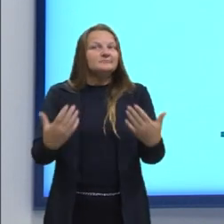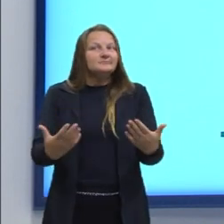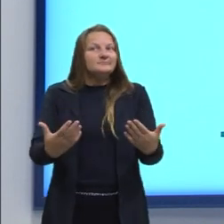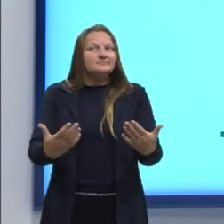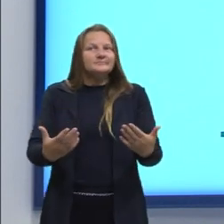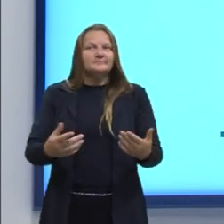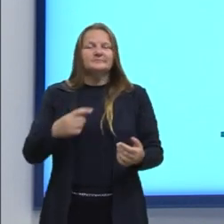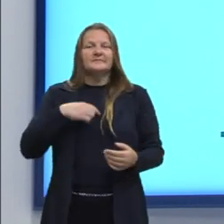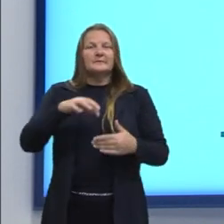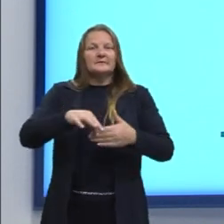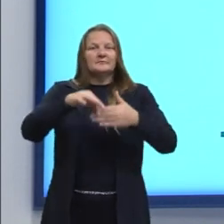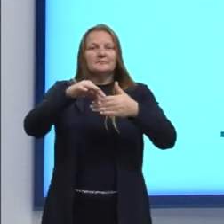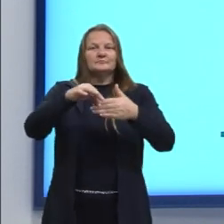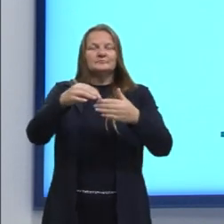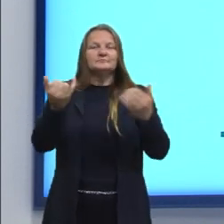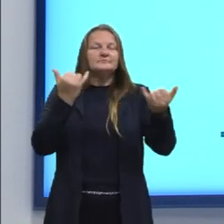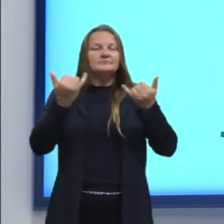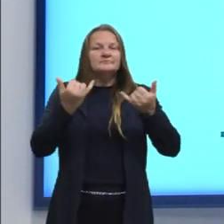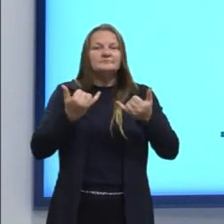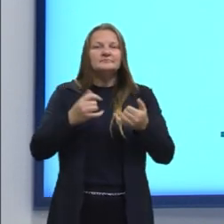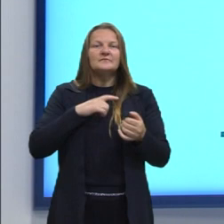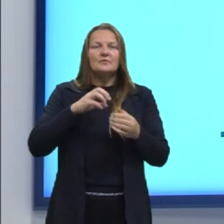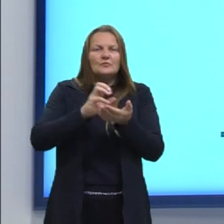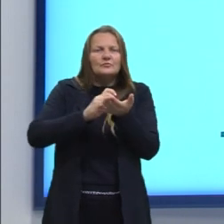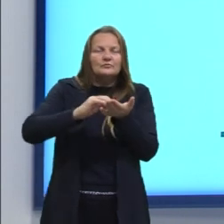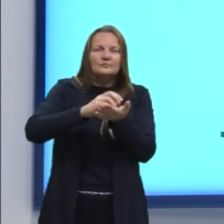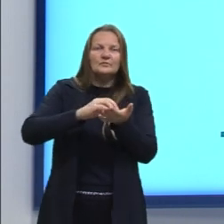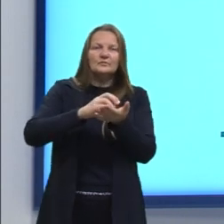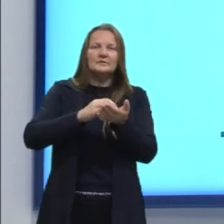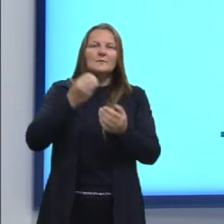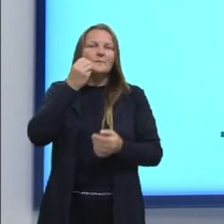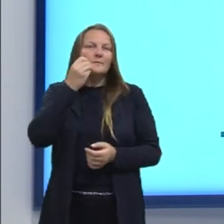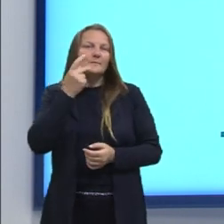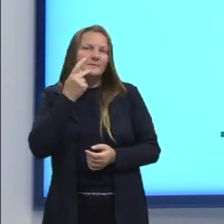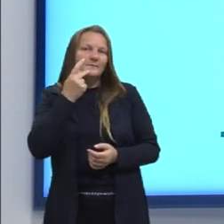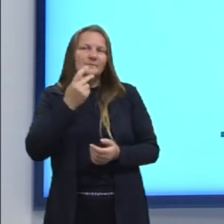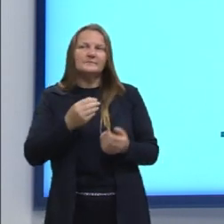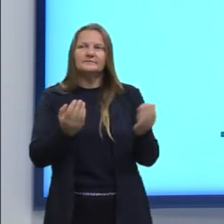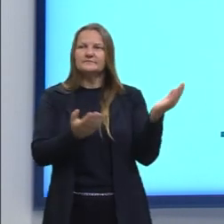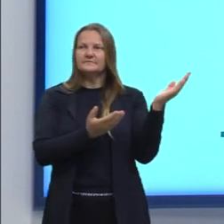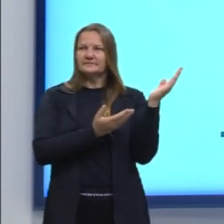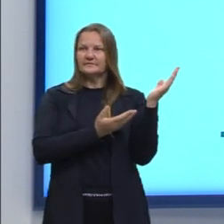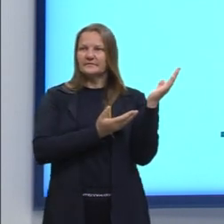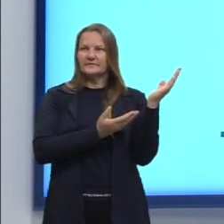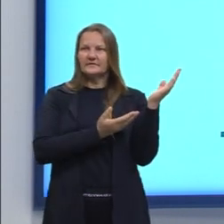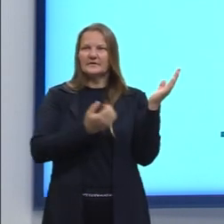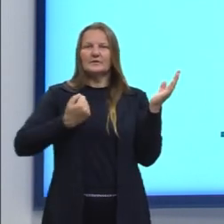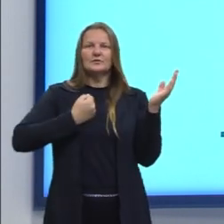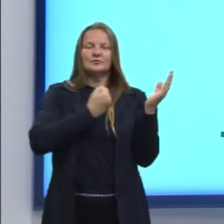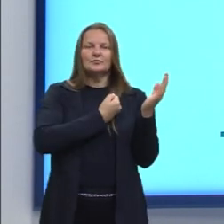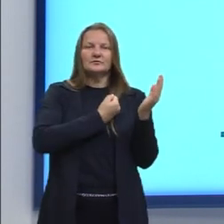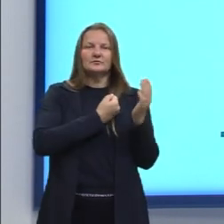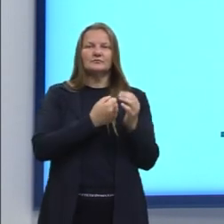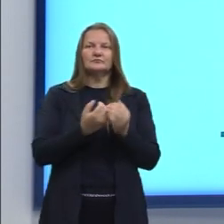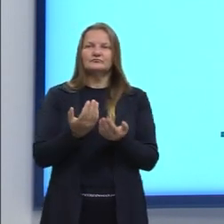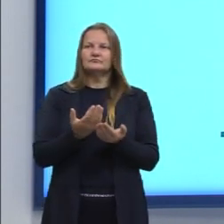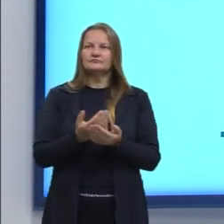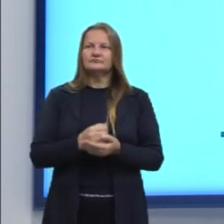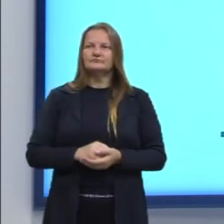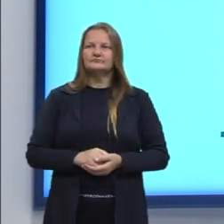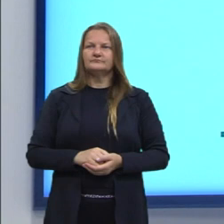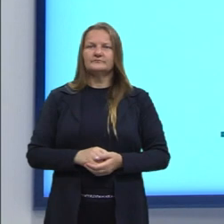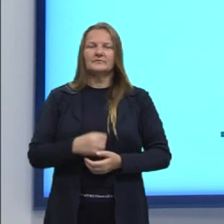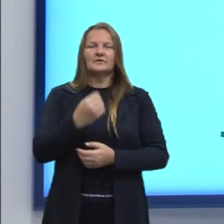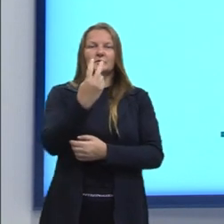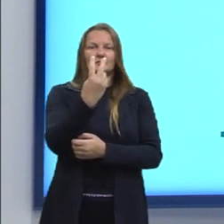vamos destacar aqui, né? Quando nós calculamos a probabilidade, o número de casos favoráveis. O fatorial